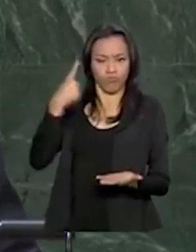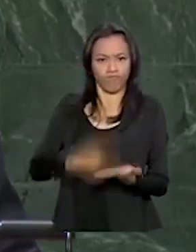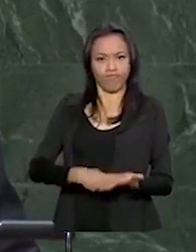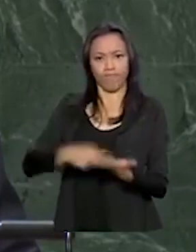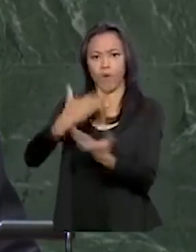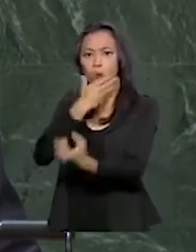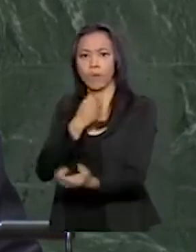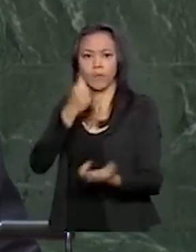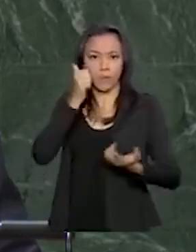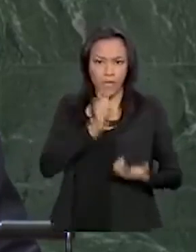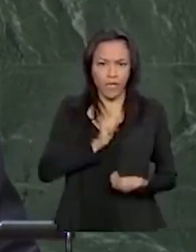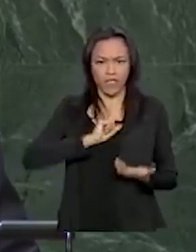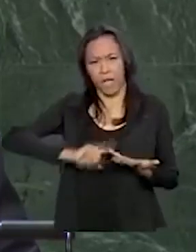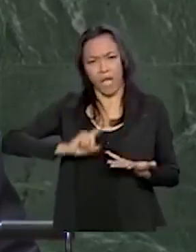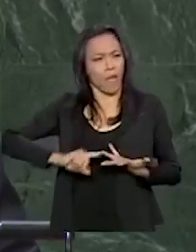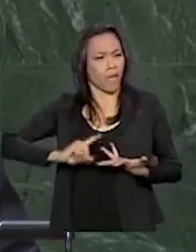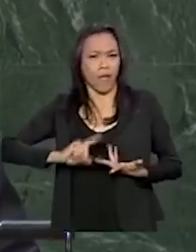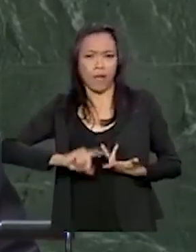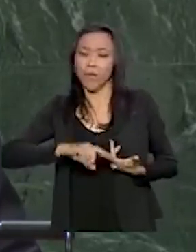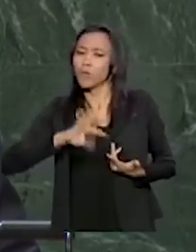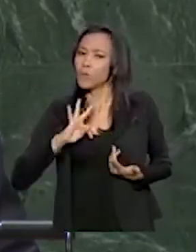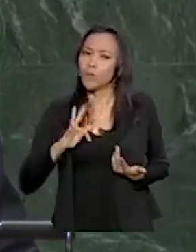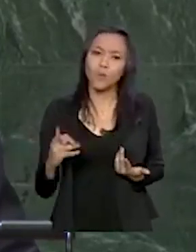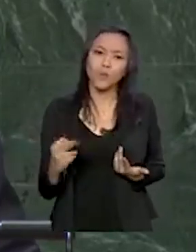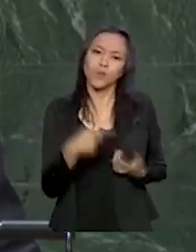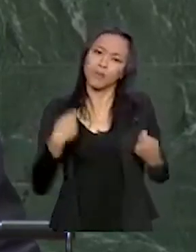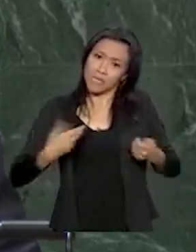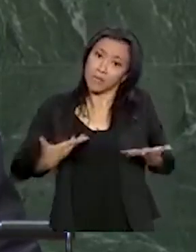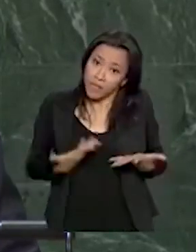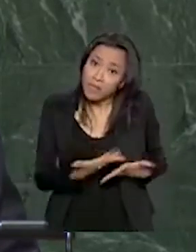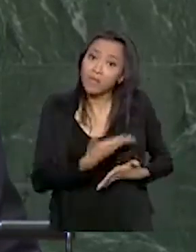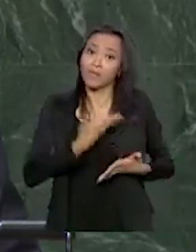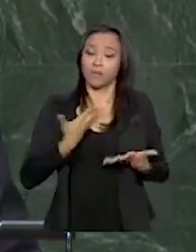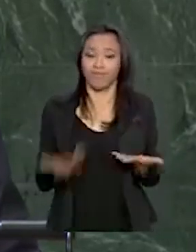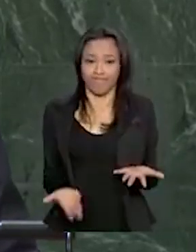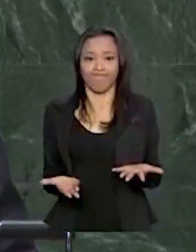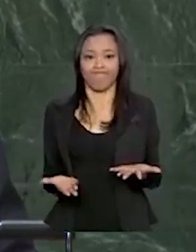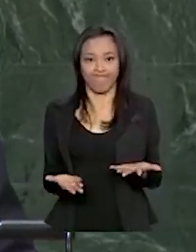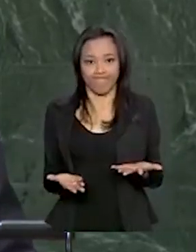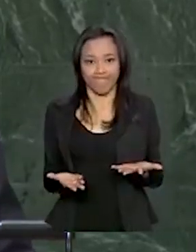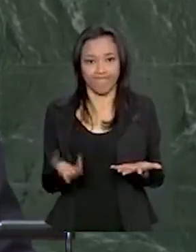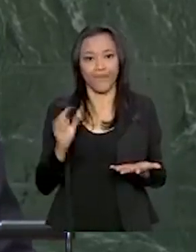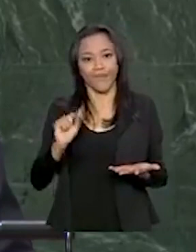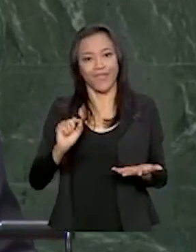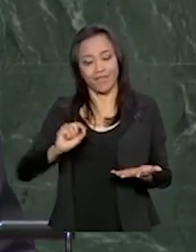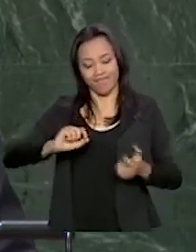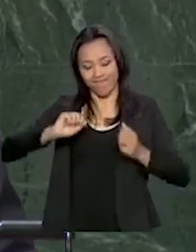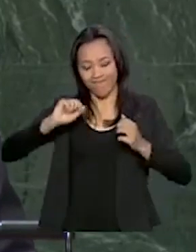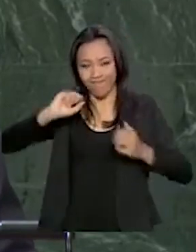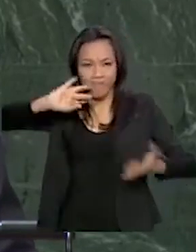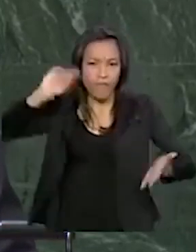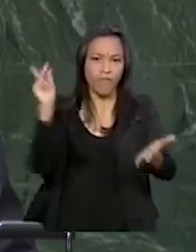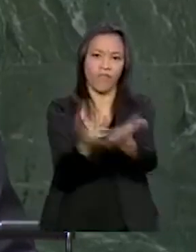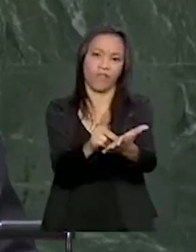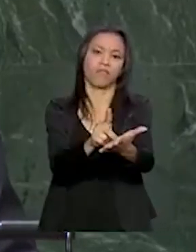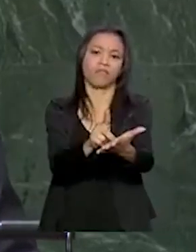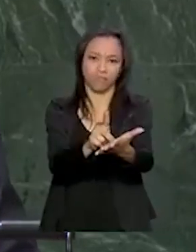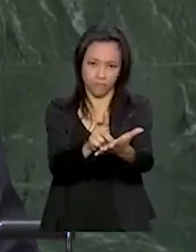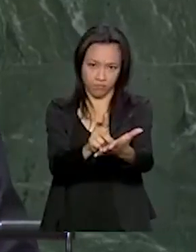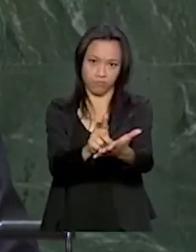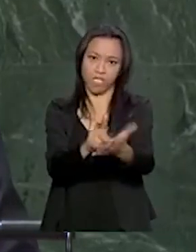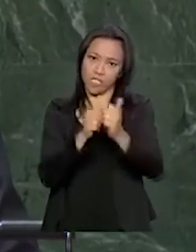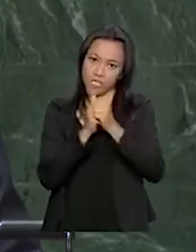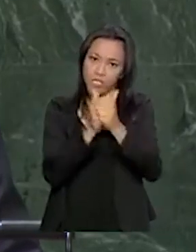e em tantas outras, tudo o que precisamos é isso. Contemplar a verdade seguindo